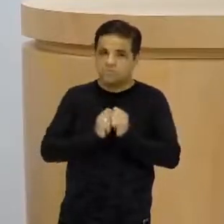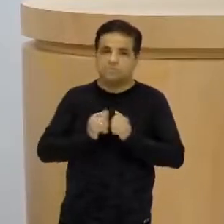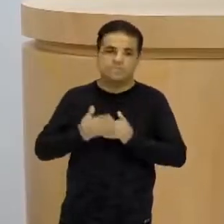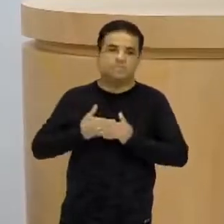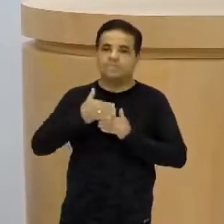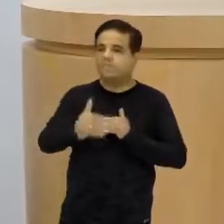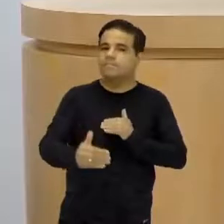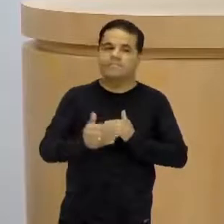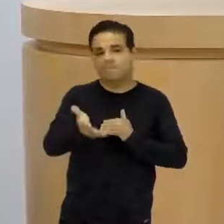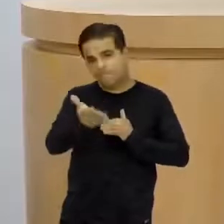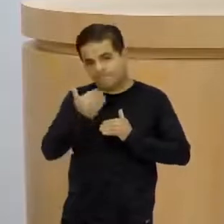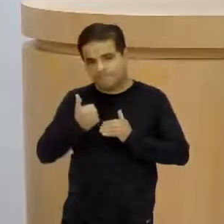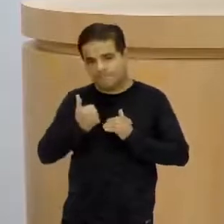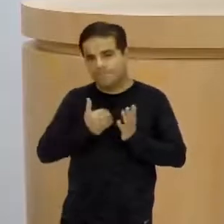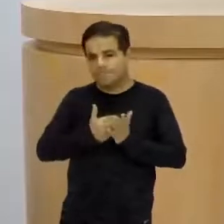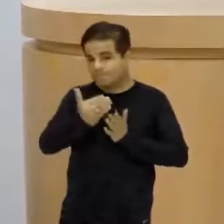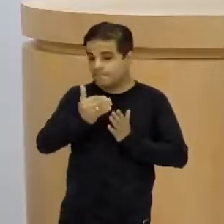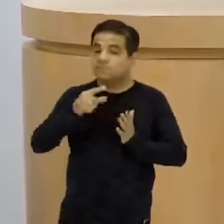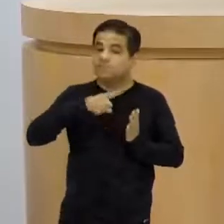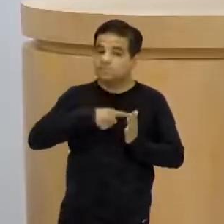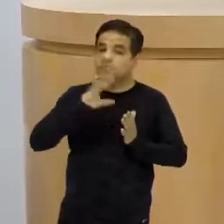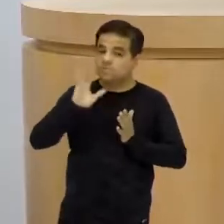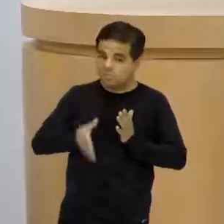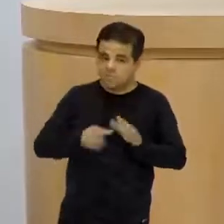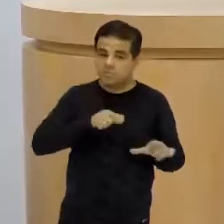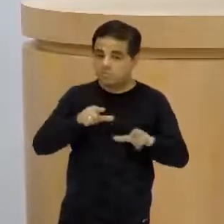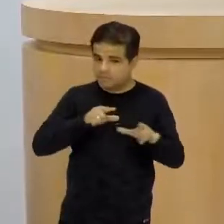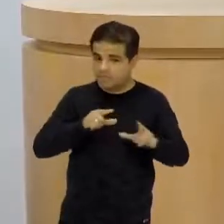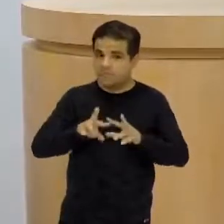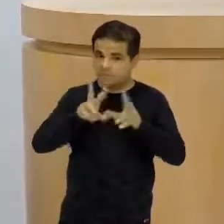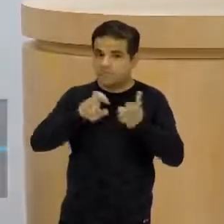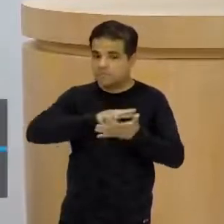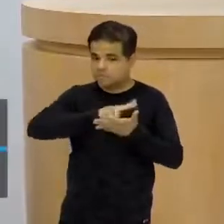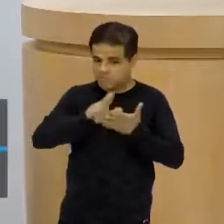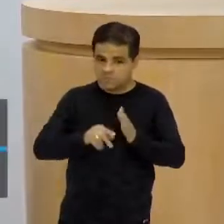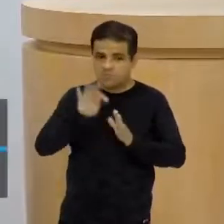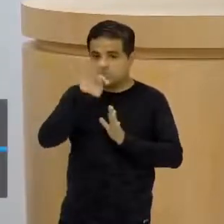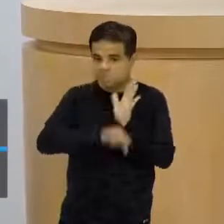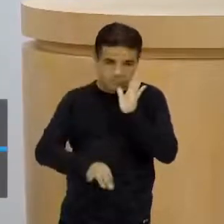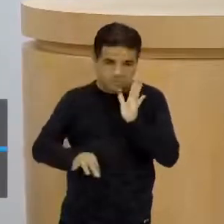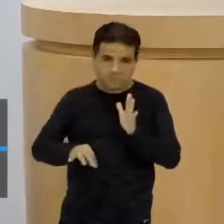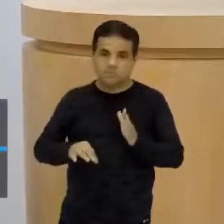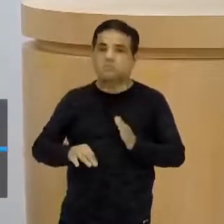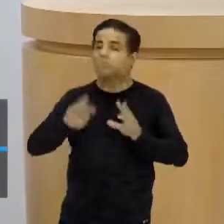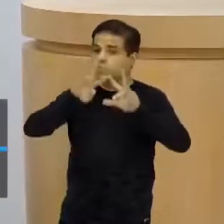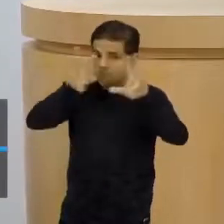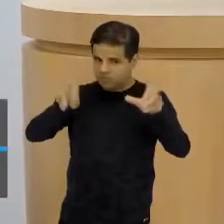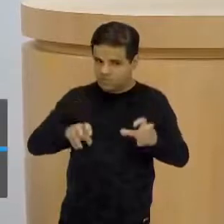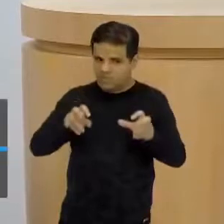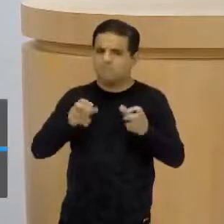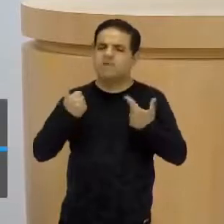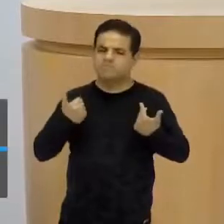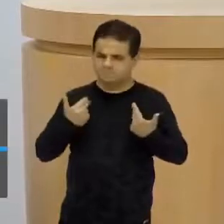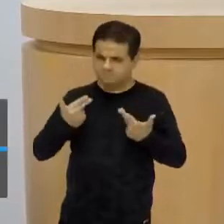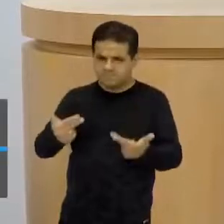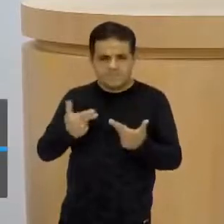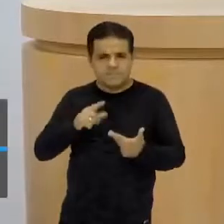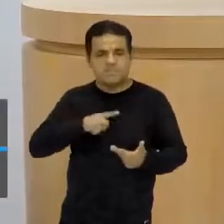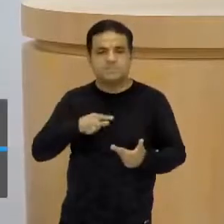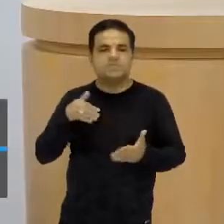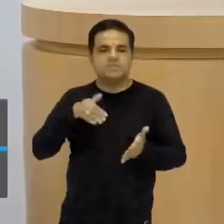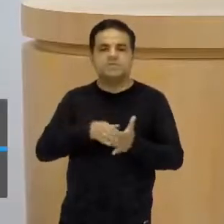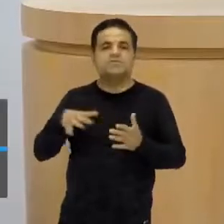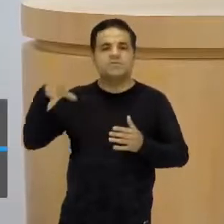vocês. Então, vamos lá. A gente já trabalhou, né, o aspecto do texto aí, tema, falando a mesma coisa até vocês